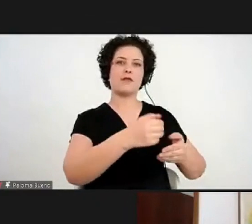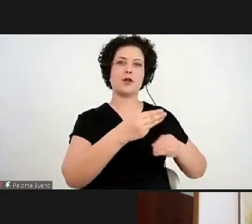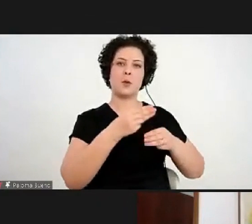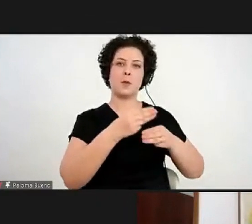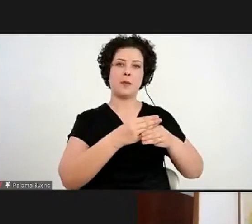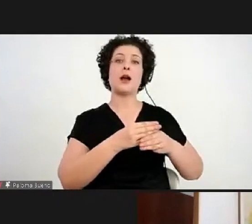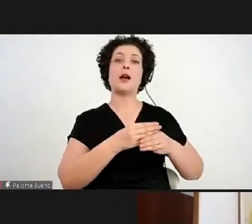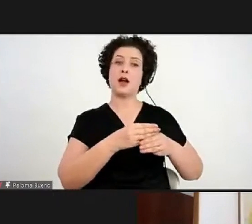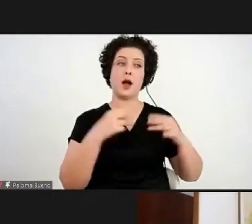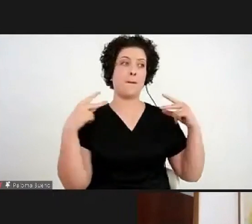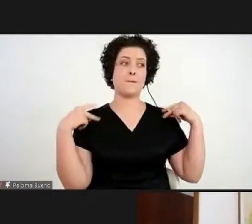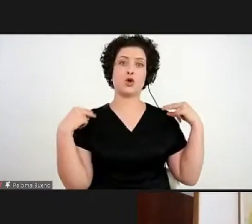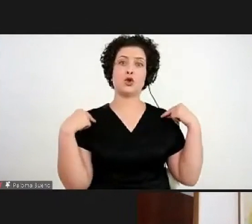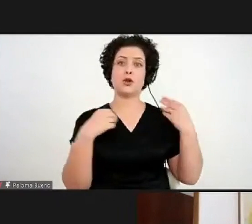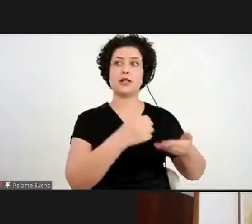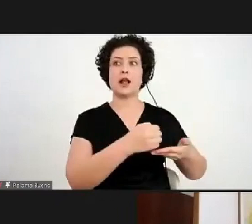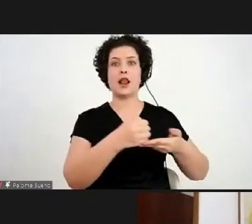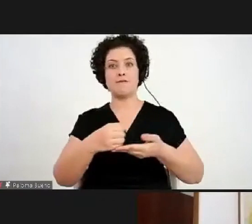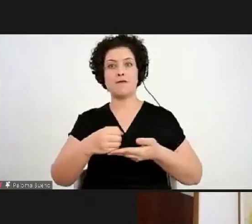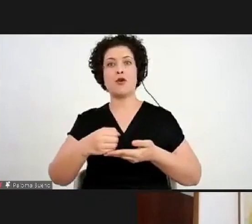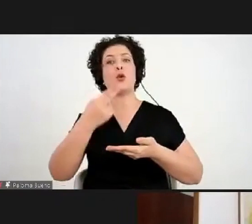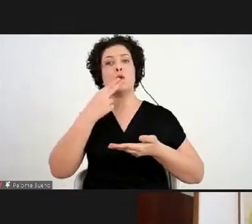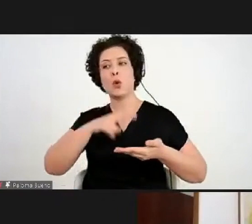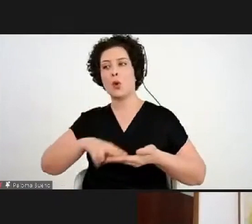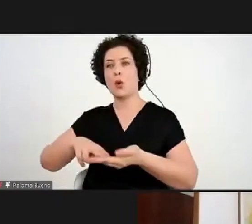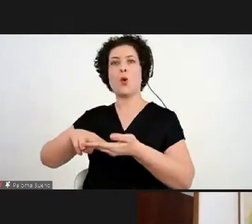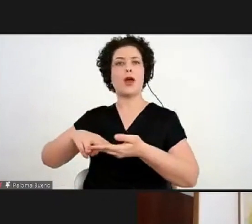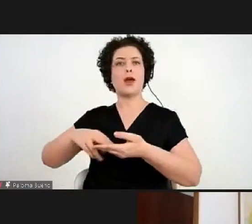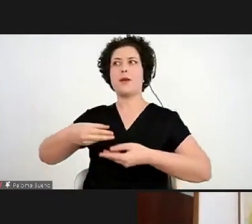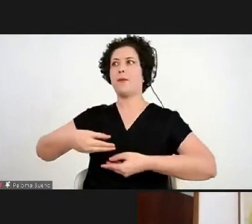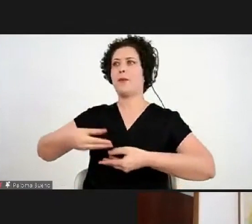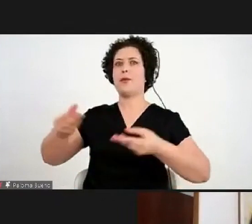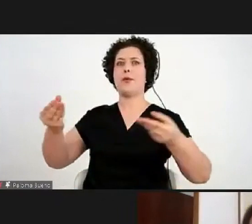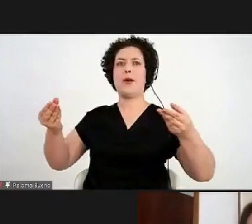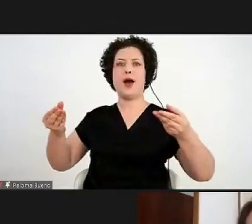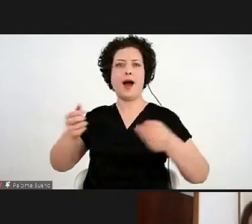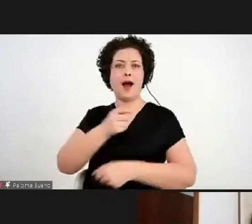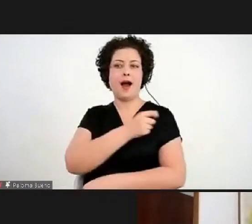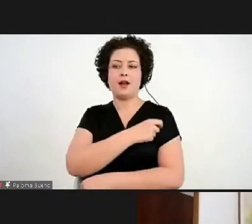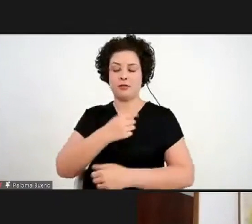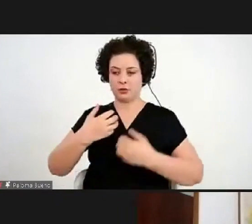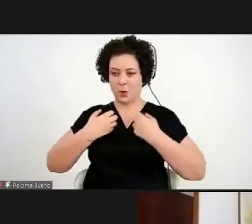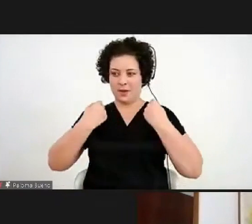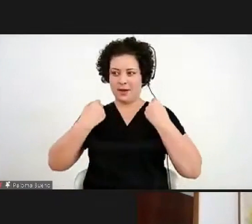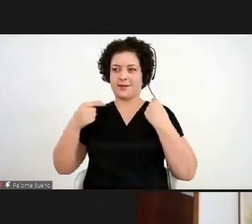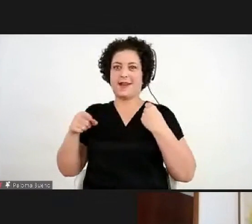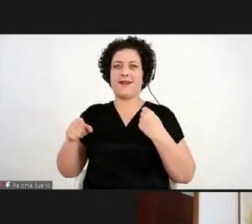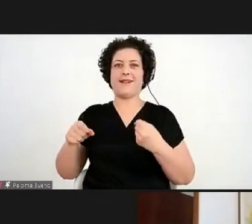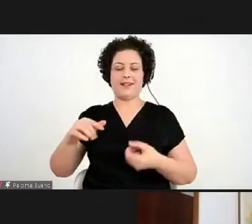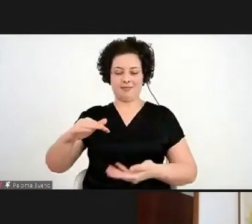motorista, levou no correio e elas receberam surpresa, então a gente vai tentando,